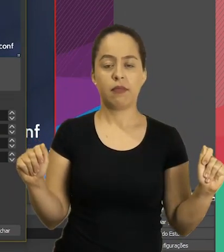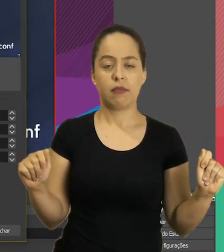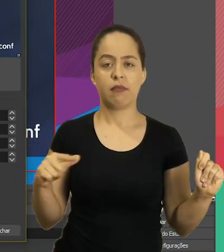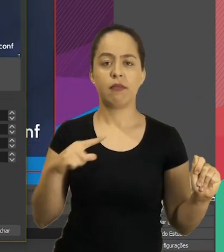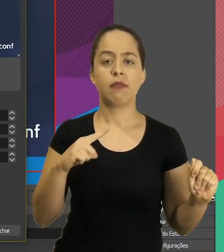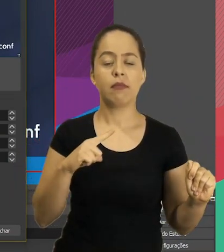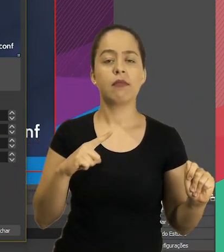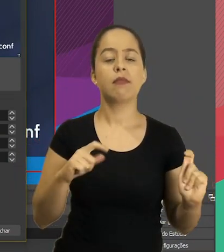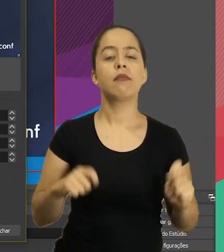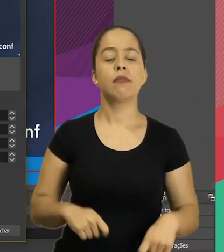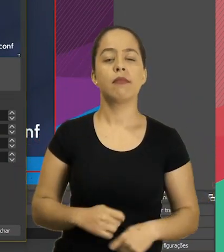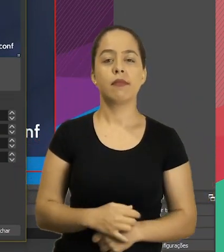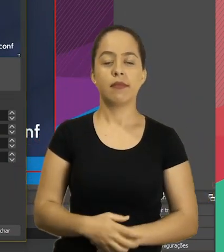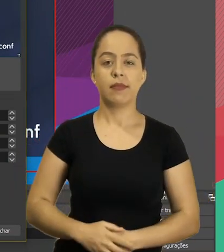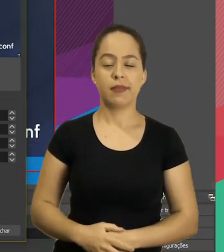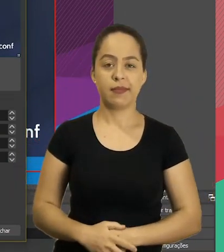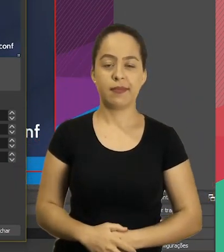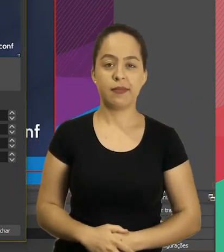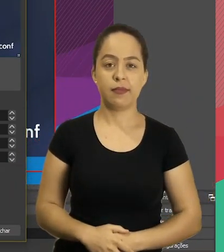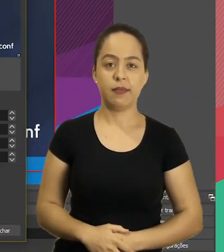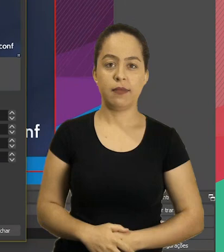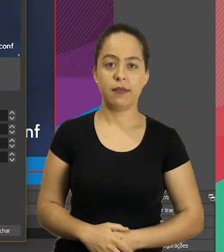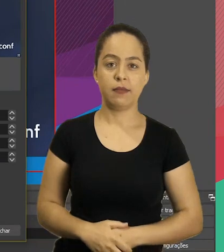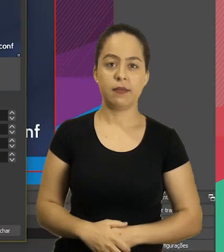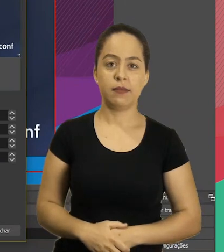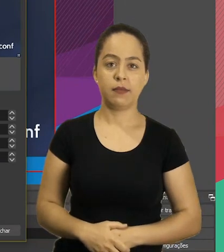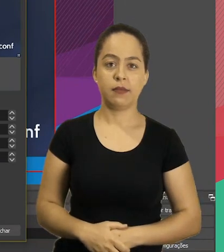E essa outra parte do chat que não tem problema.